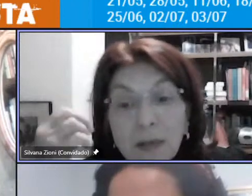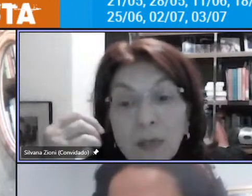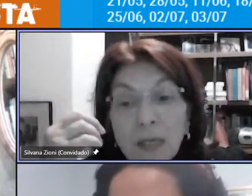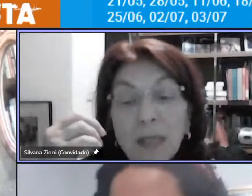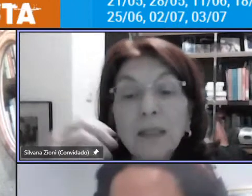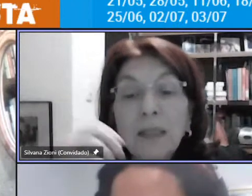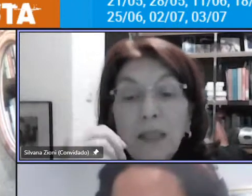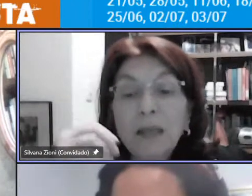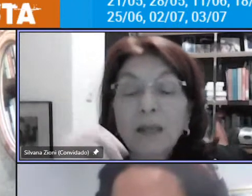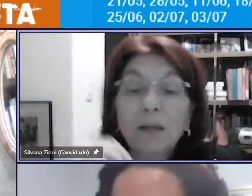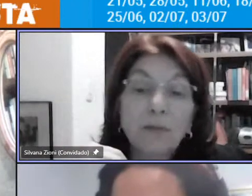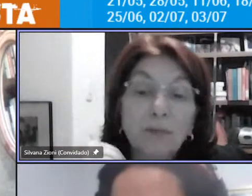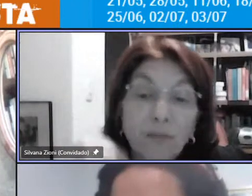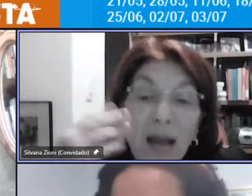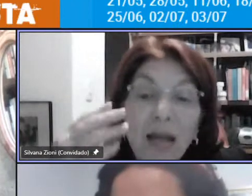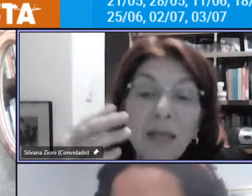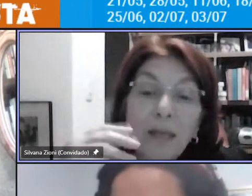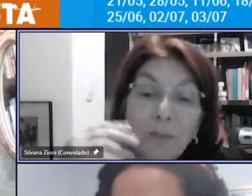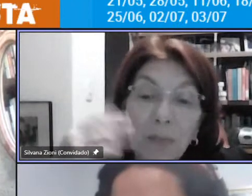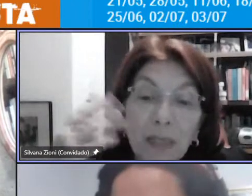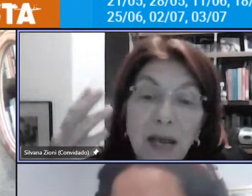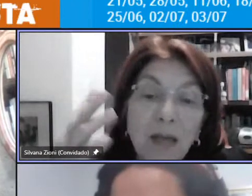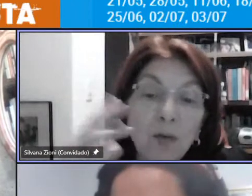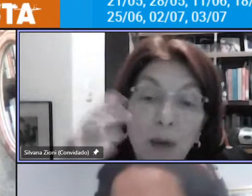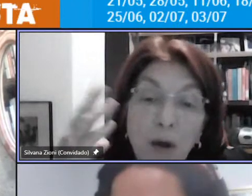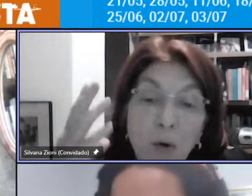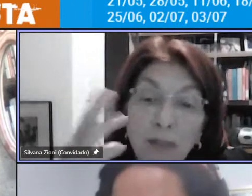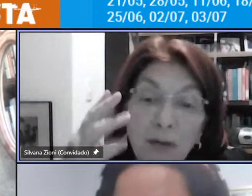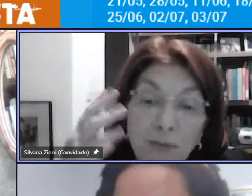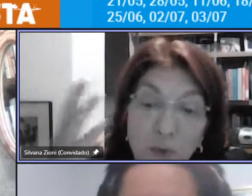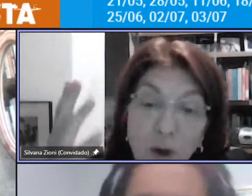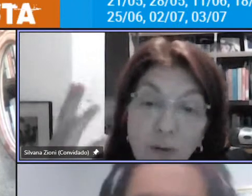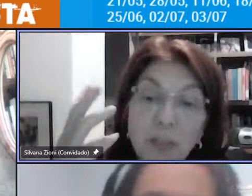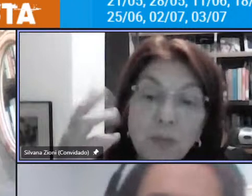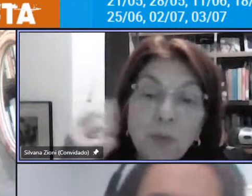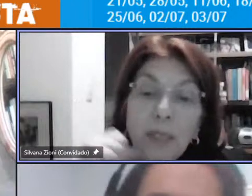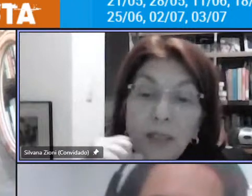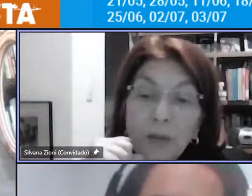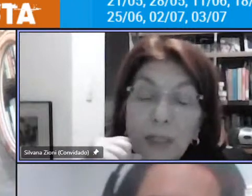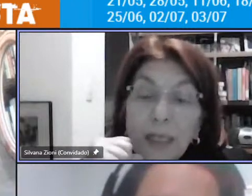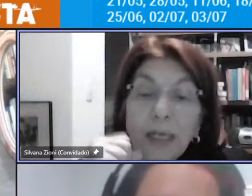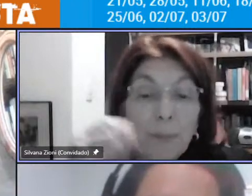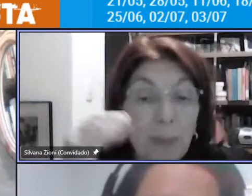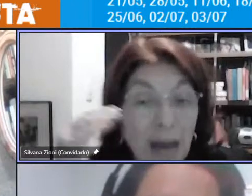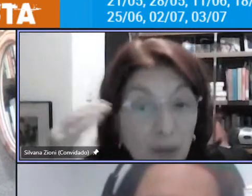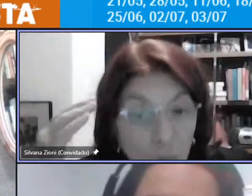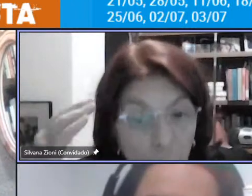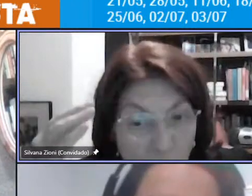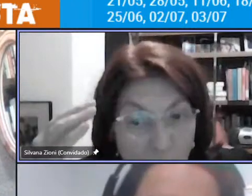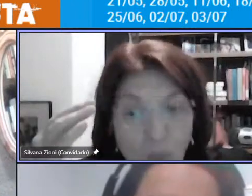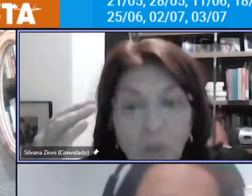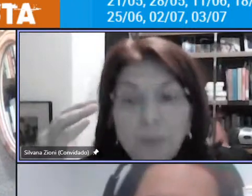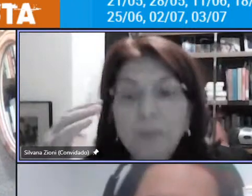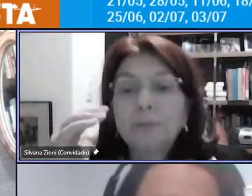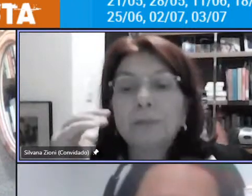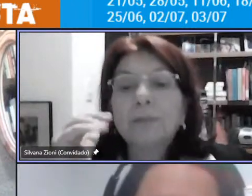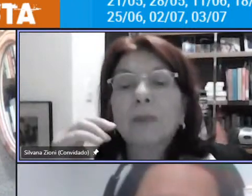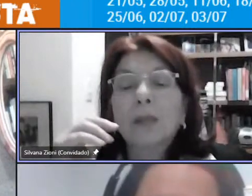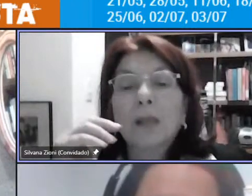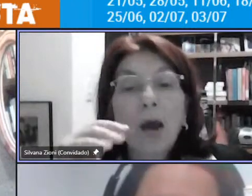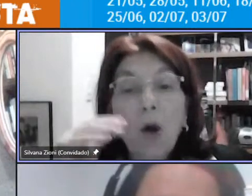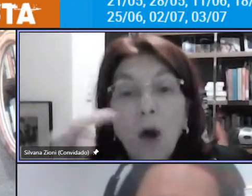dispersão que vai implicar numa outra forma de modelo para o qual